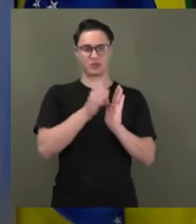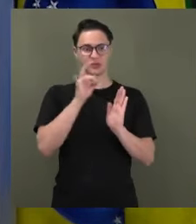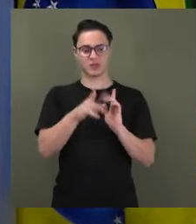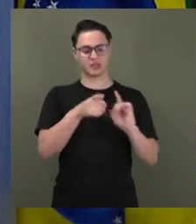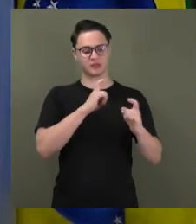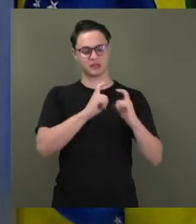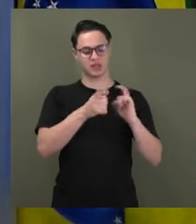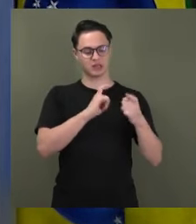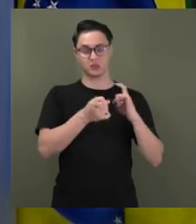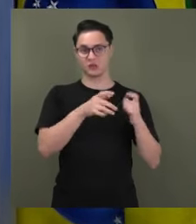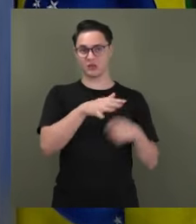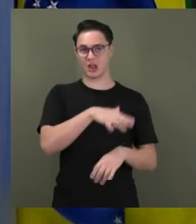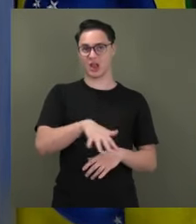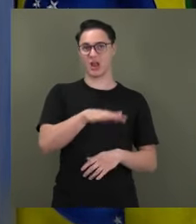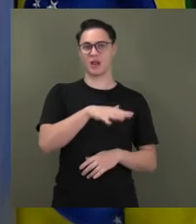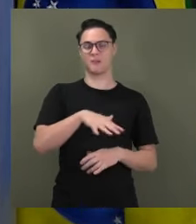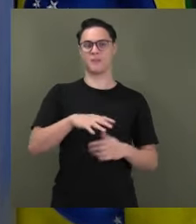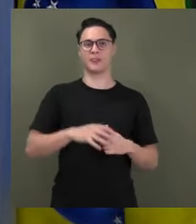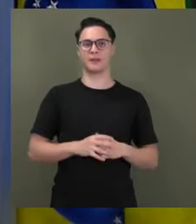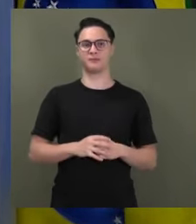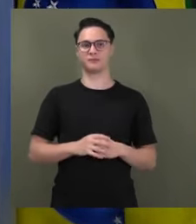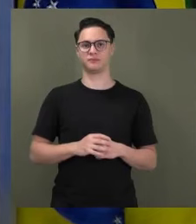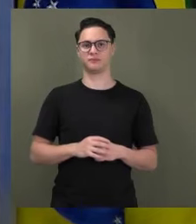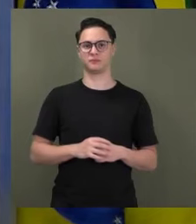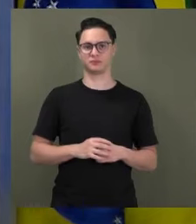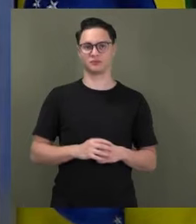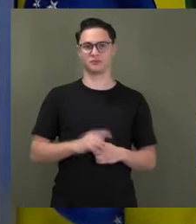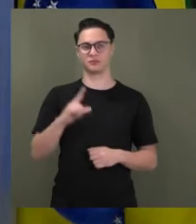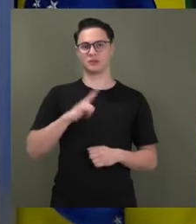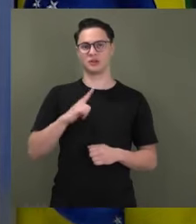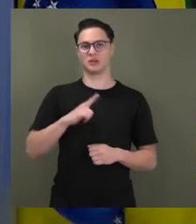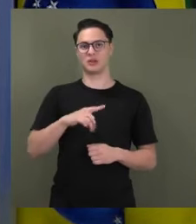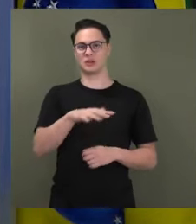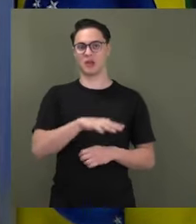de procedimentos,